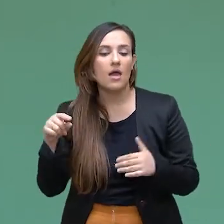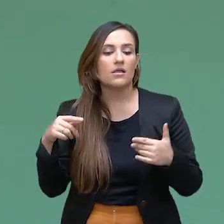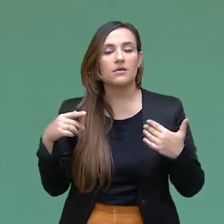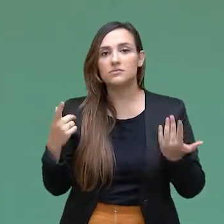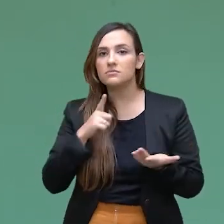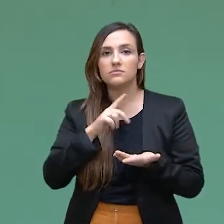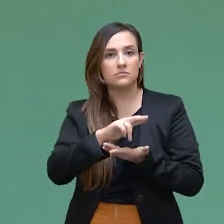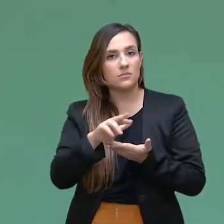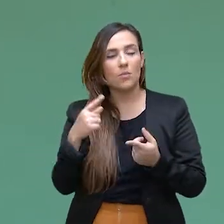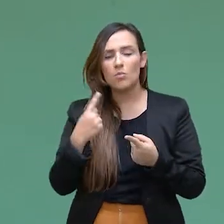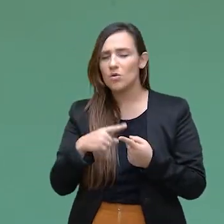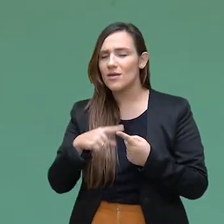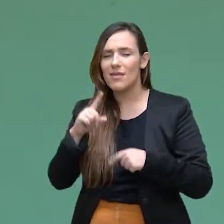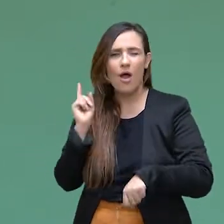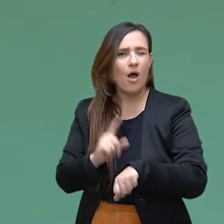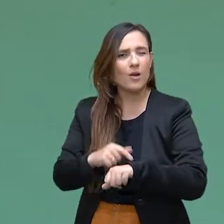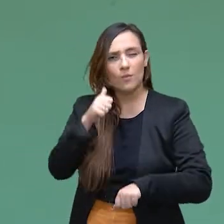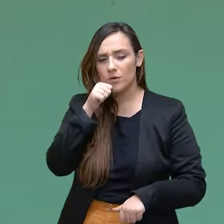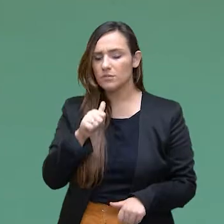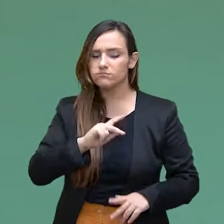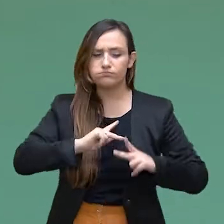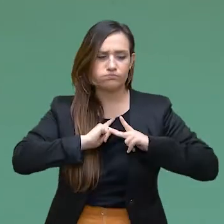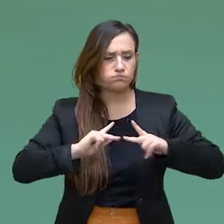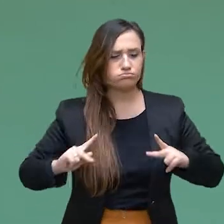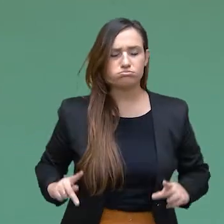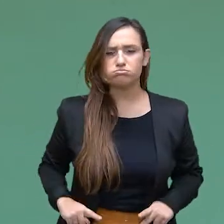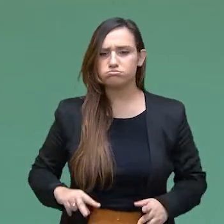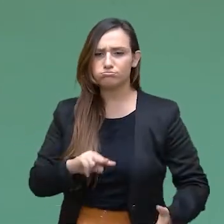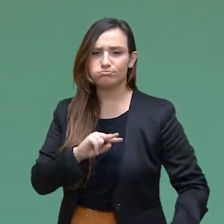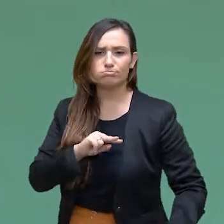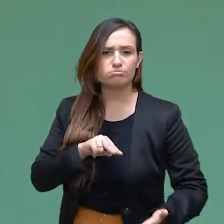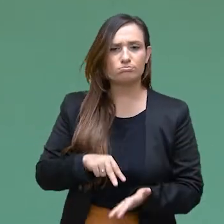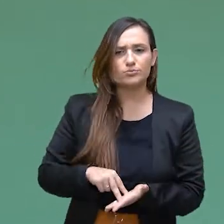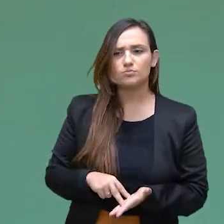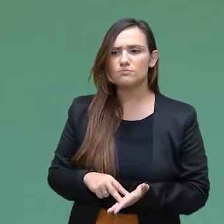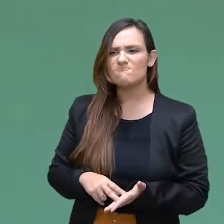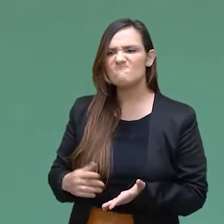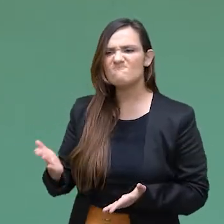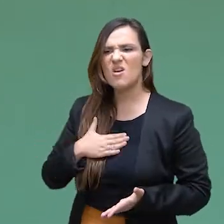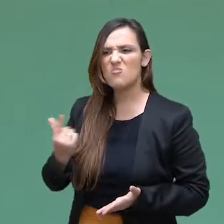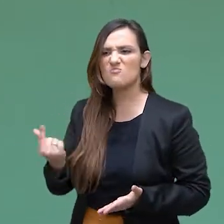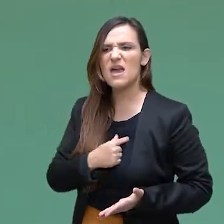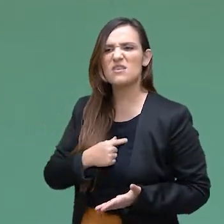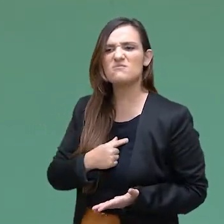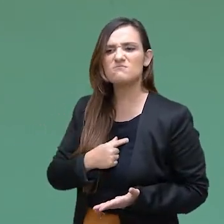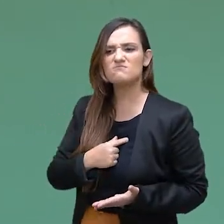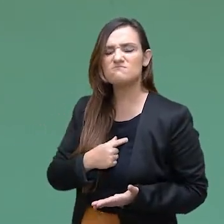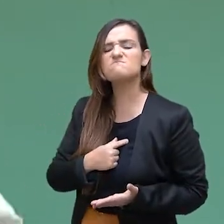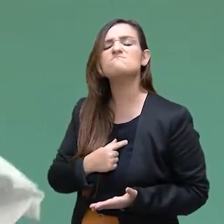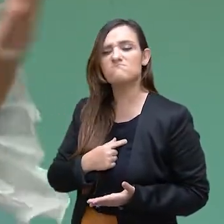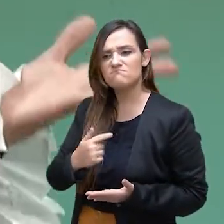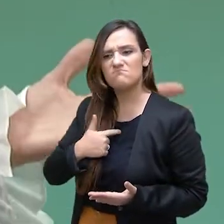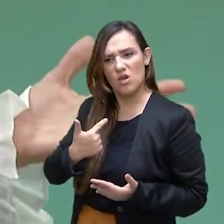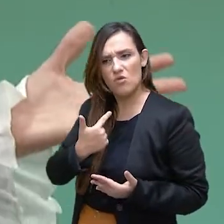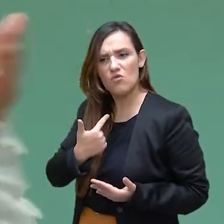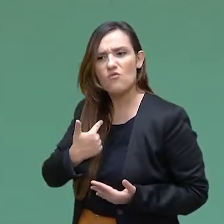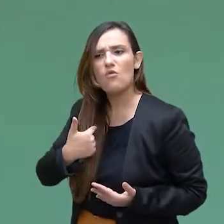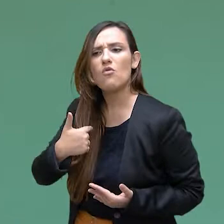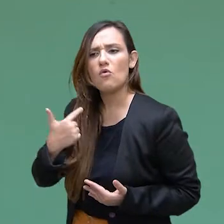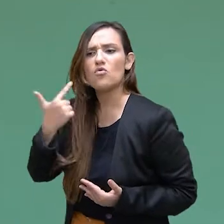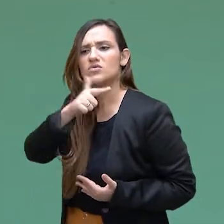a mulher, quando ela se posiciona e ela resolve, vencer pelo mérito, eu acho que é um